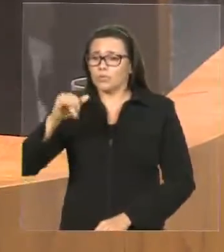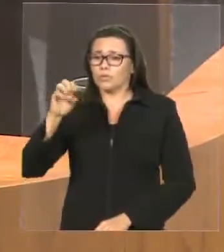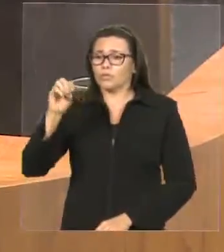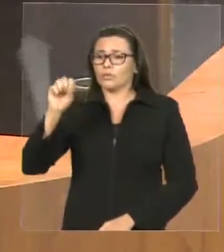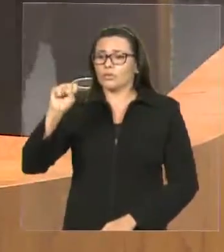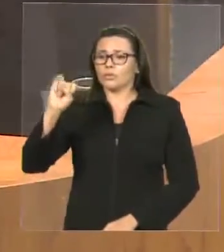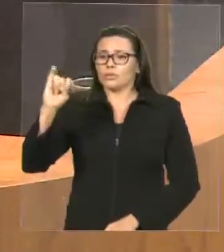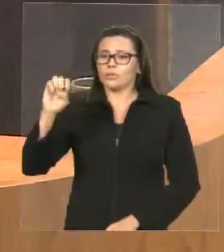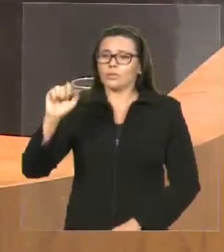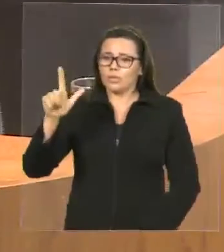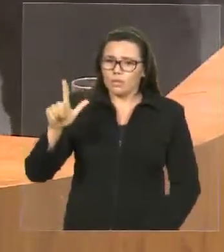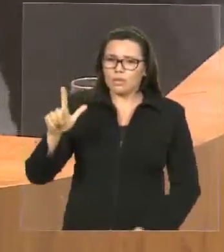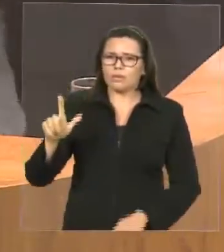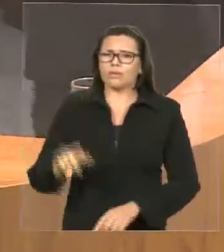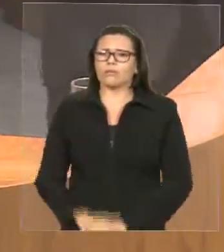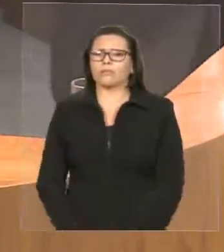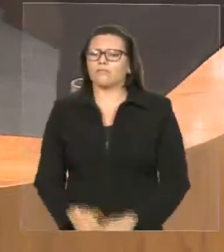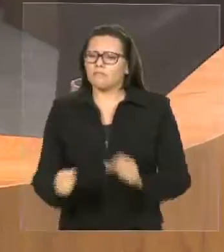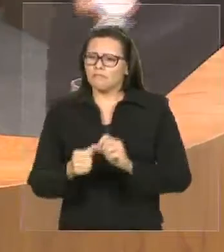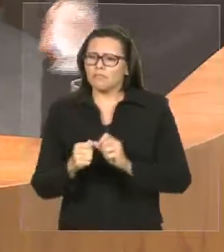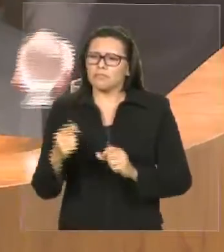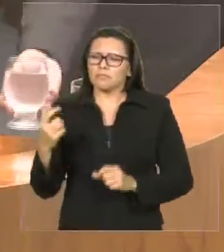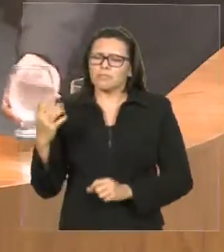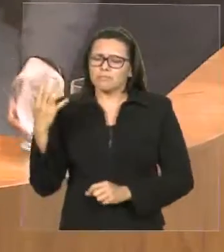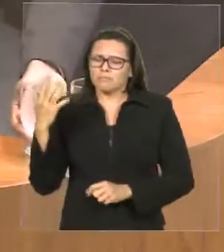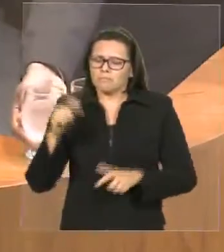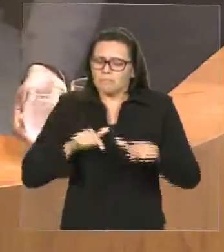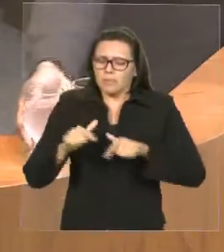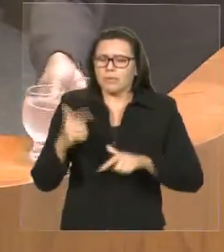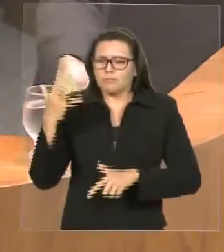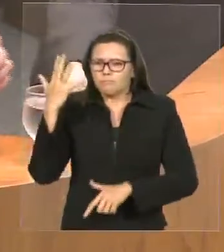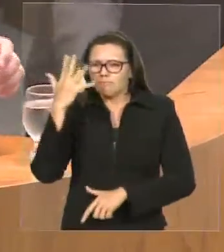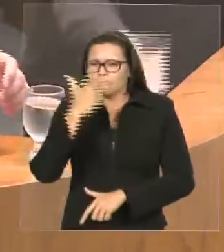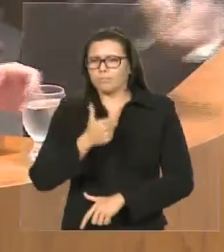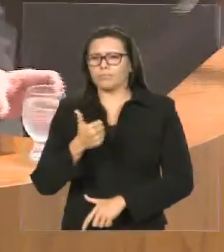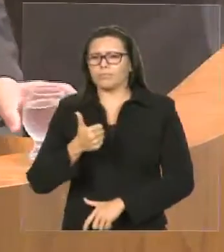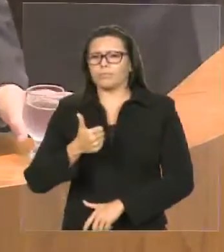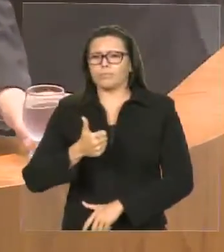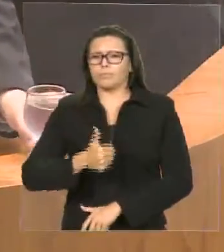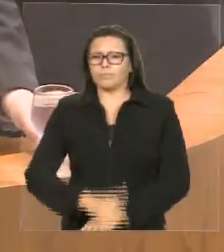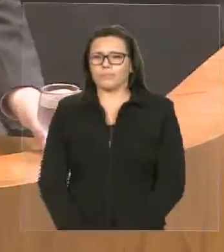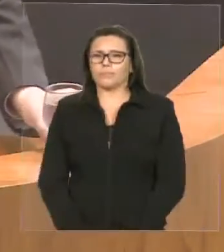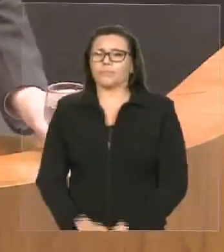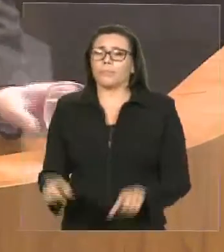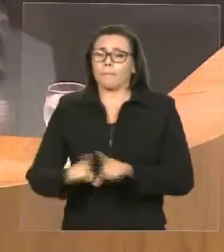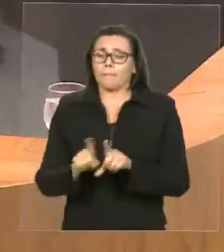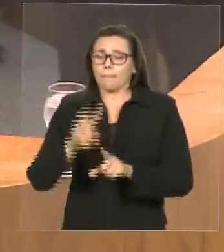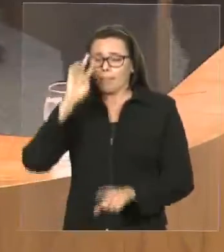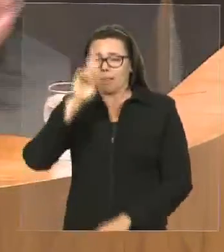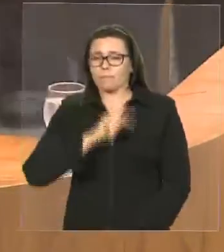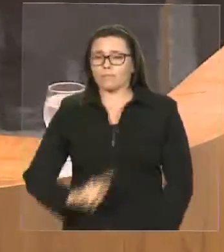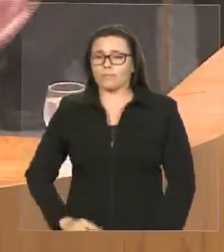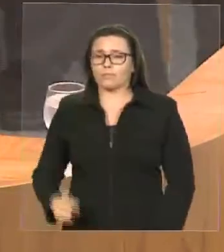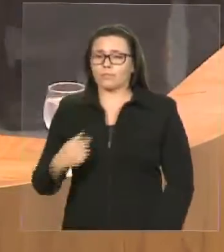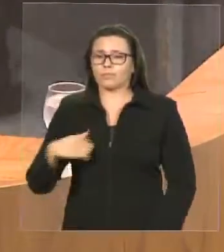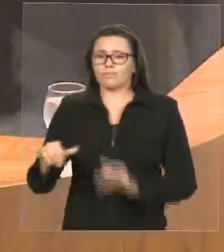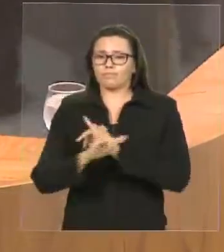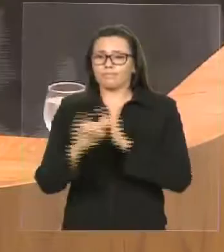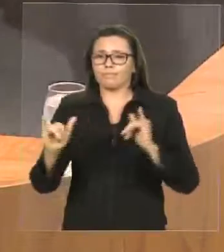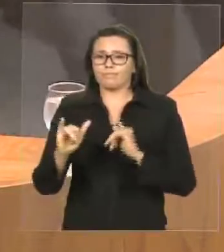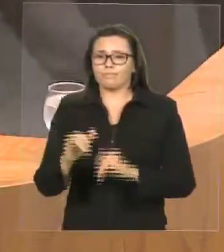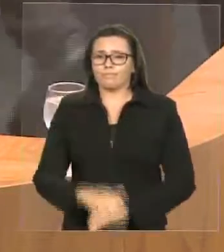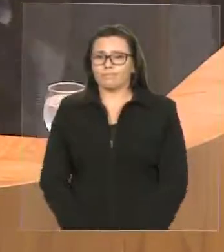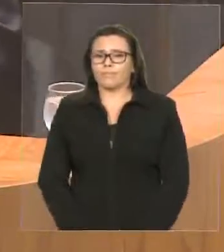trabalho. E também, seu presidente, eu queria aqui falar, que eu acho que não seria nem